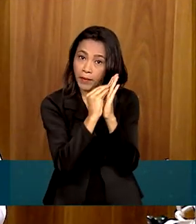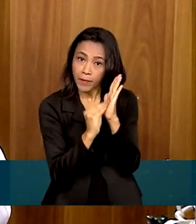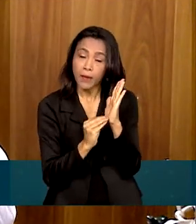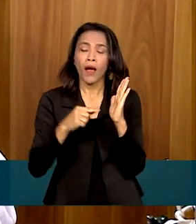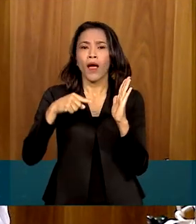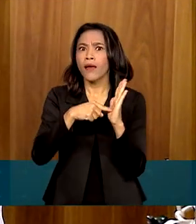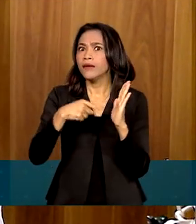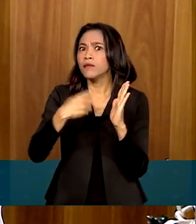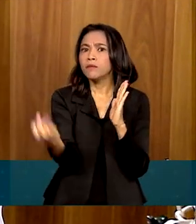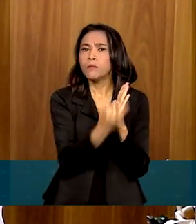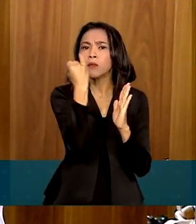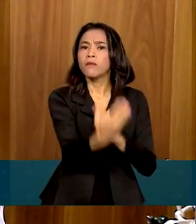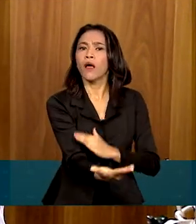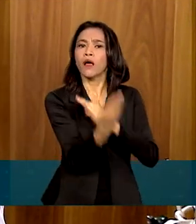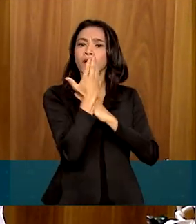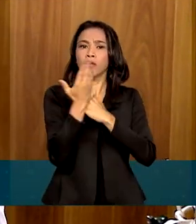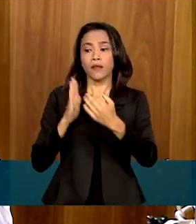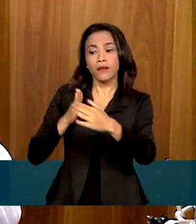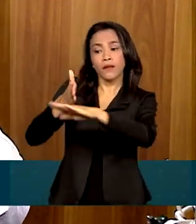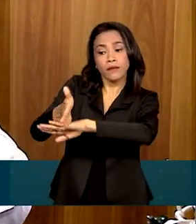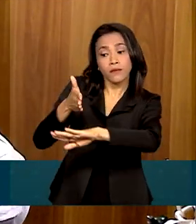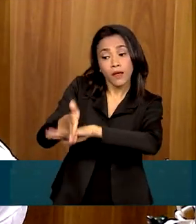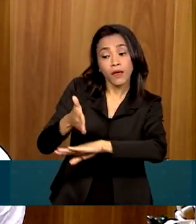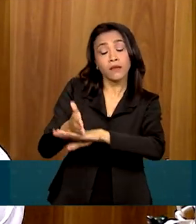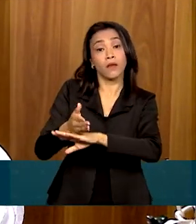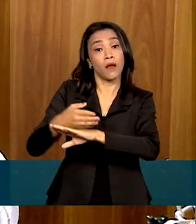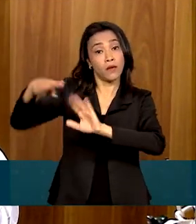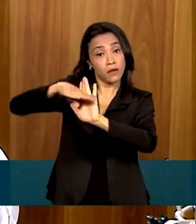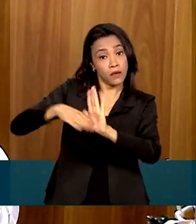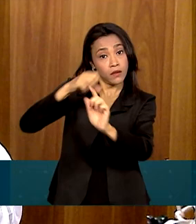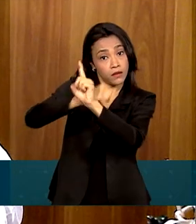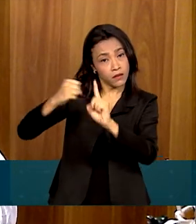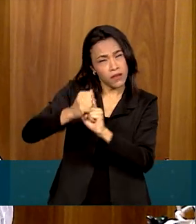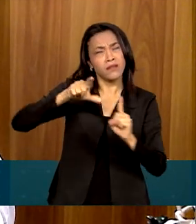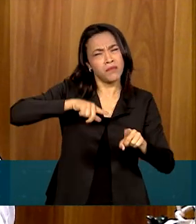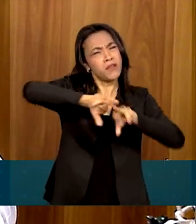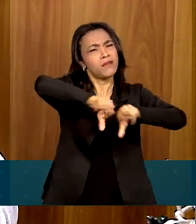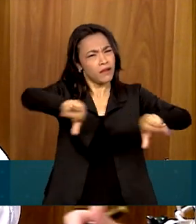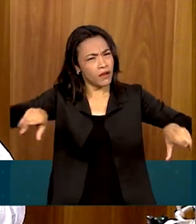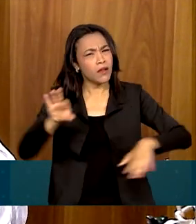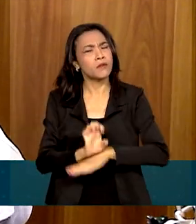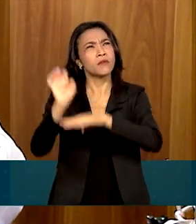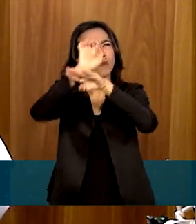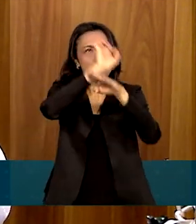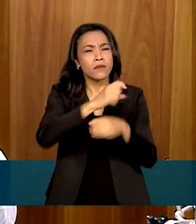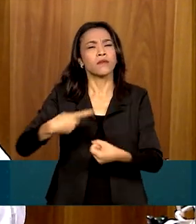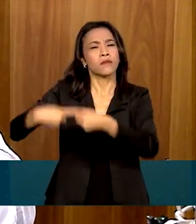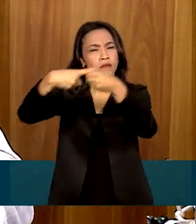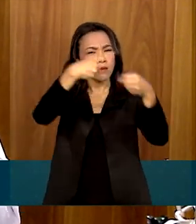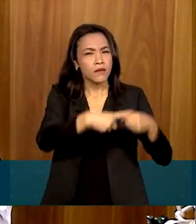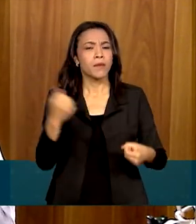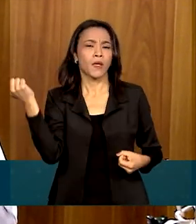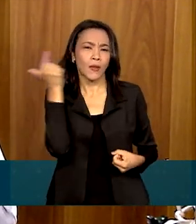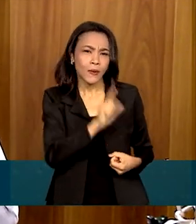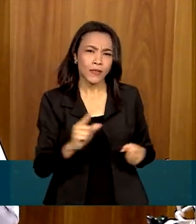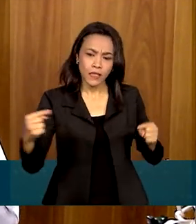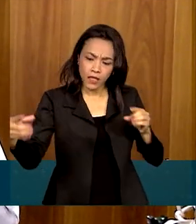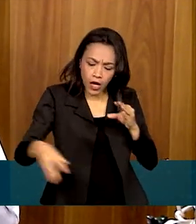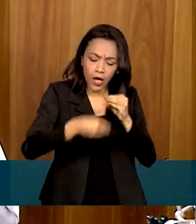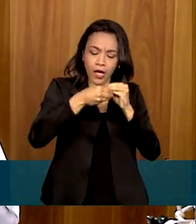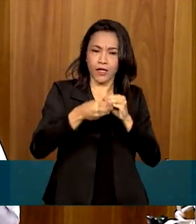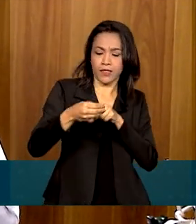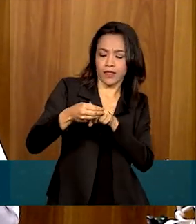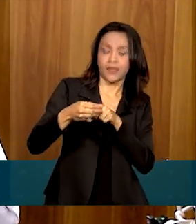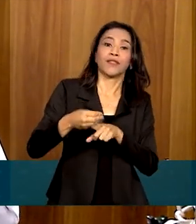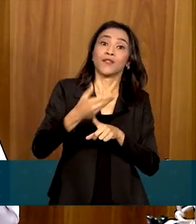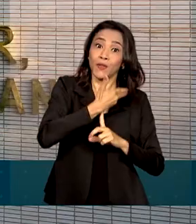todos os programas sociais do governo federal e de vários que os governos estaduais e municipais acabam concedendo de maneira complementar aos